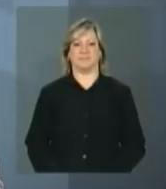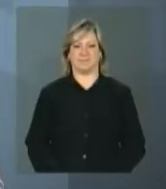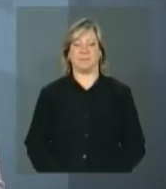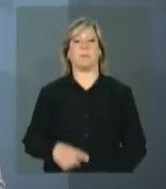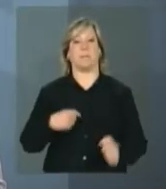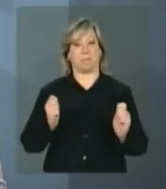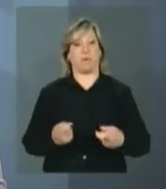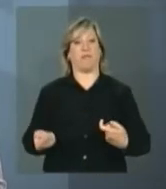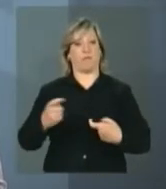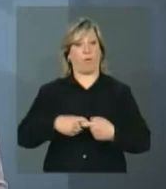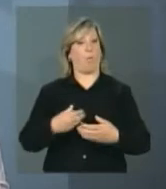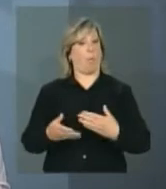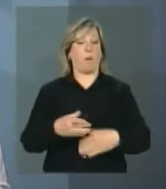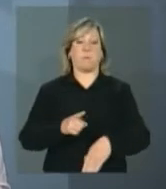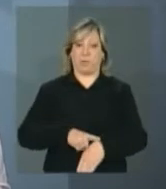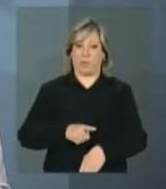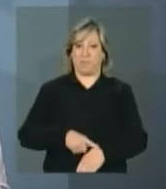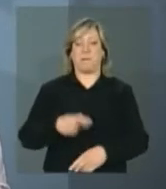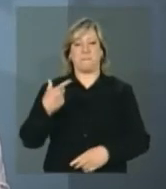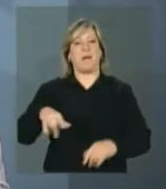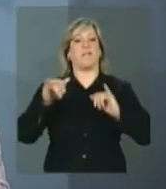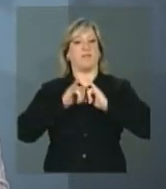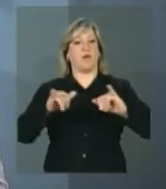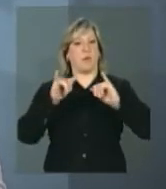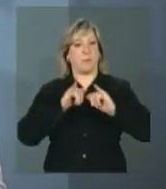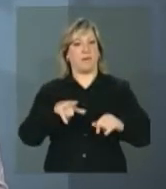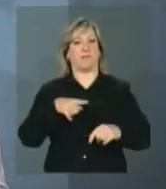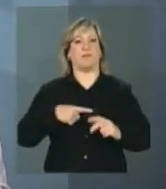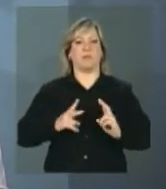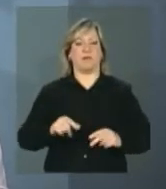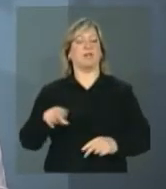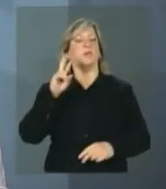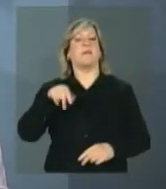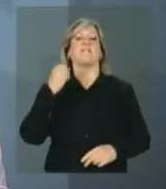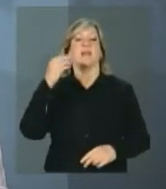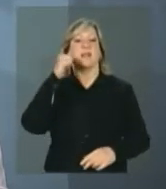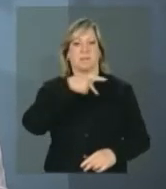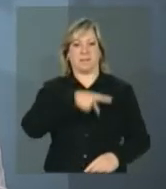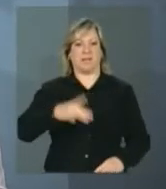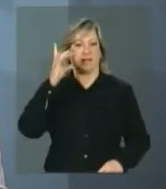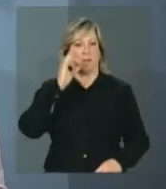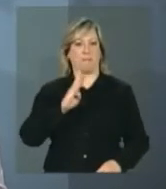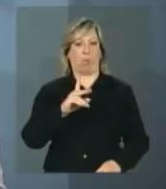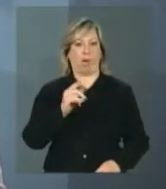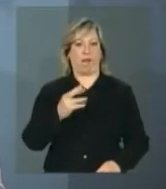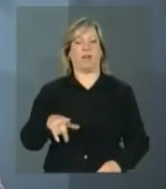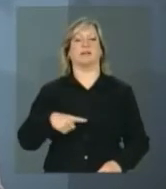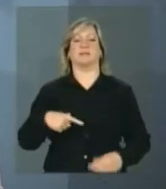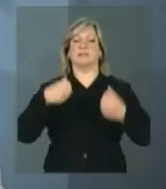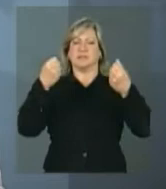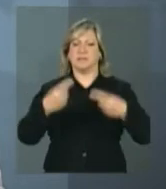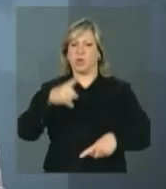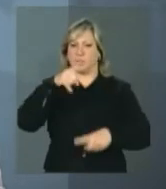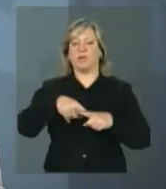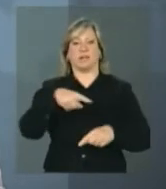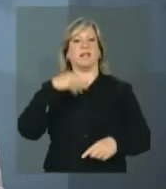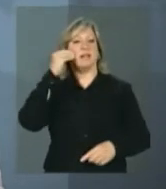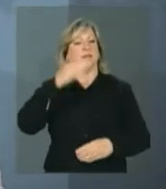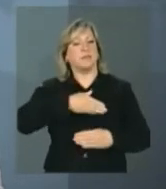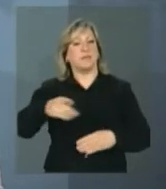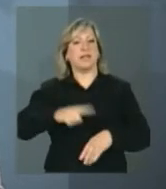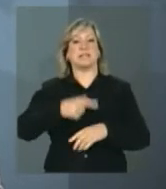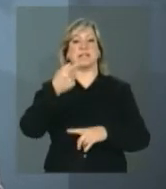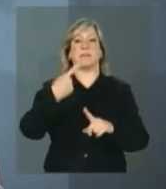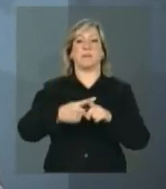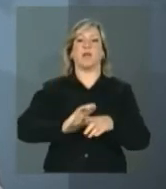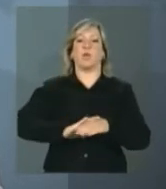Podemos voltar a qualquer momento com mais informações sobre a viagem da presidenta Dilma à Bulgária. Cobertura completa você assiste logo mais às